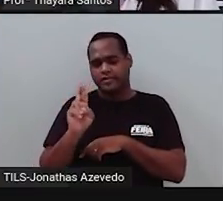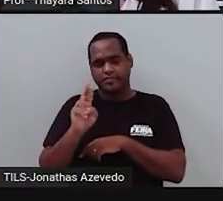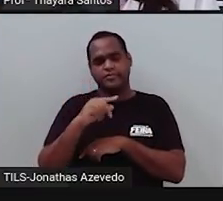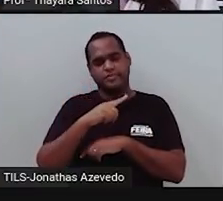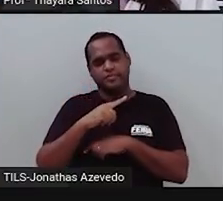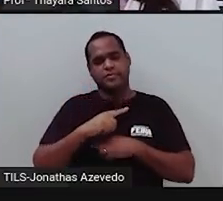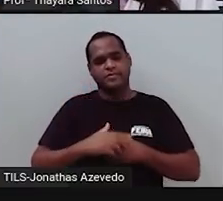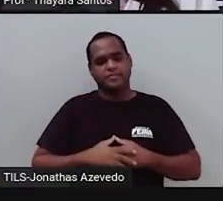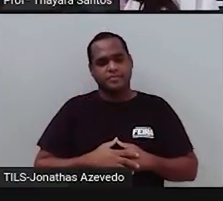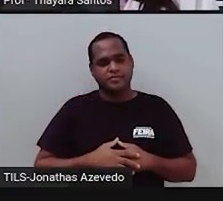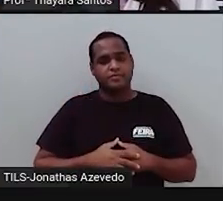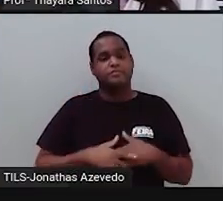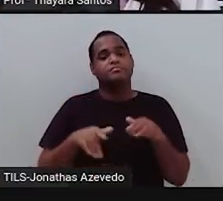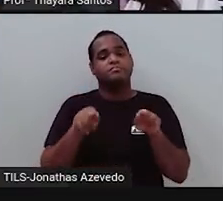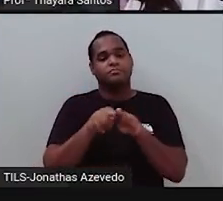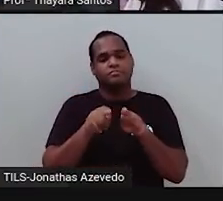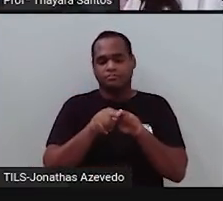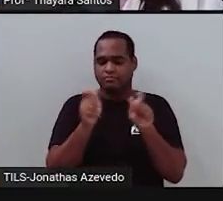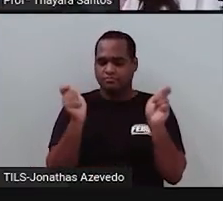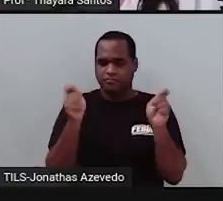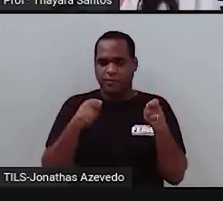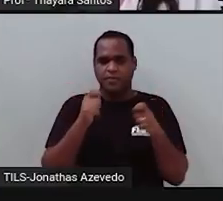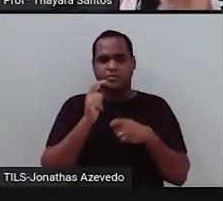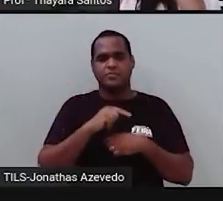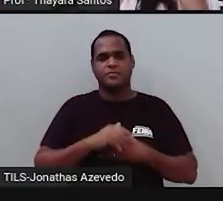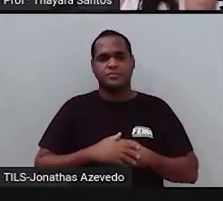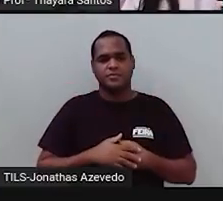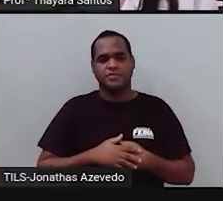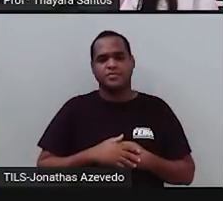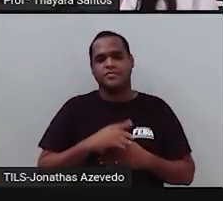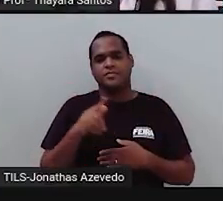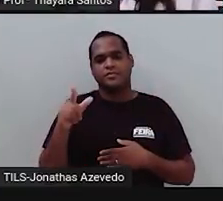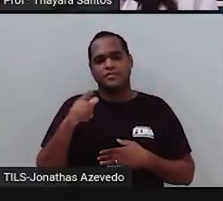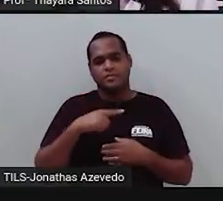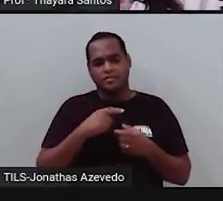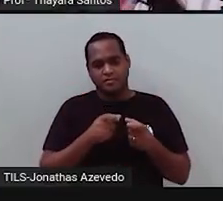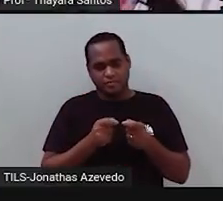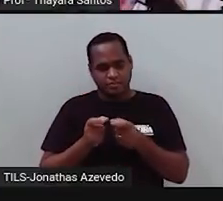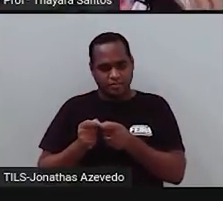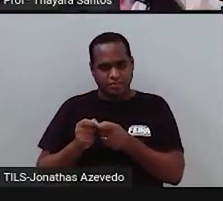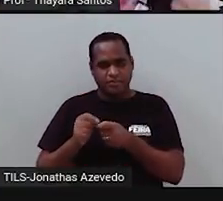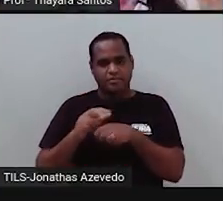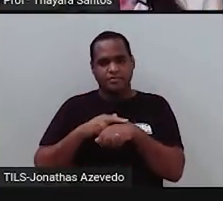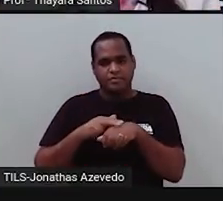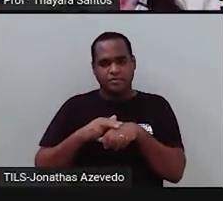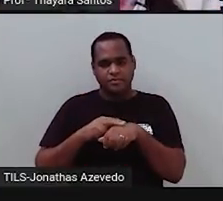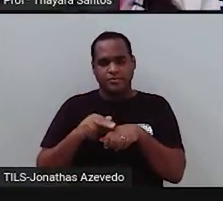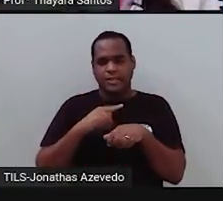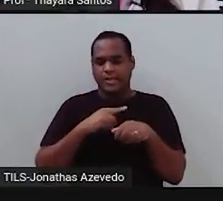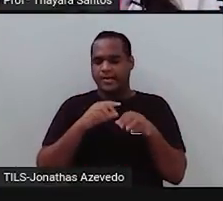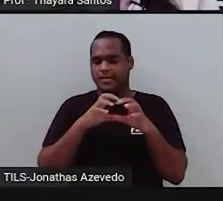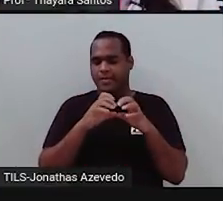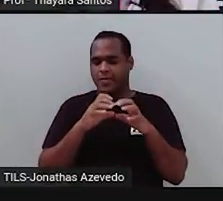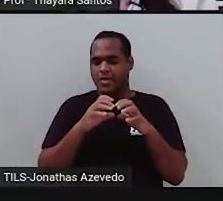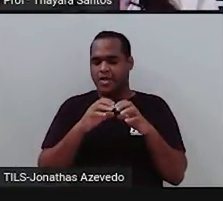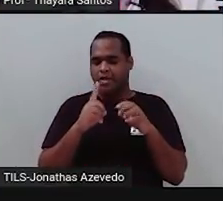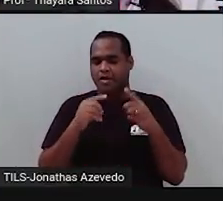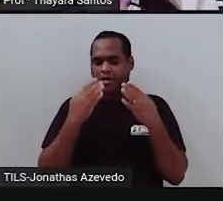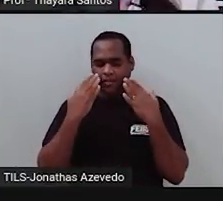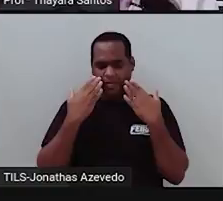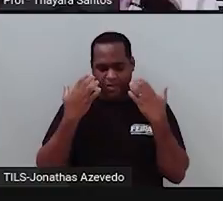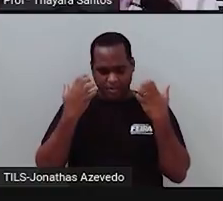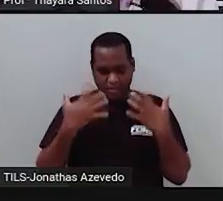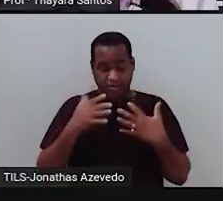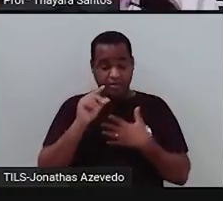tá? Então, essa é a possibilidade. E as sementes que eram verdes e rugosas, elas apresentavam